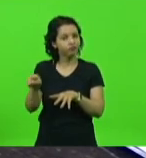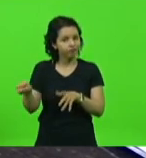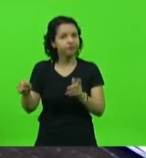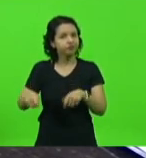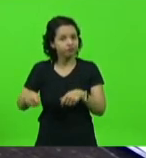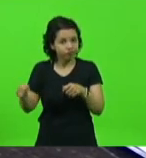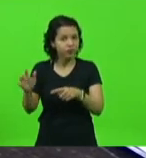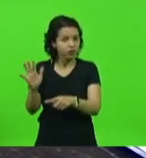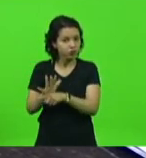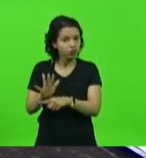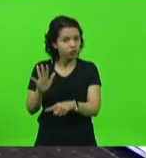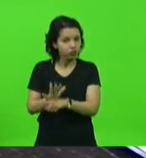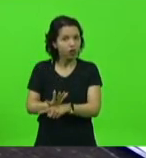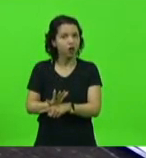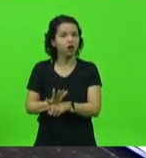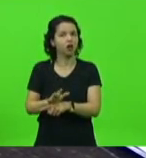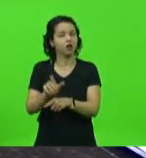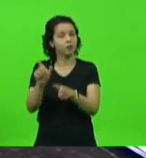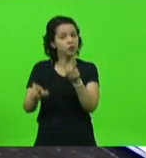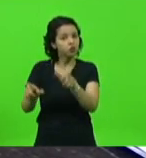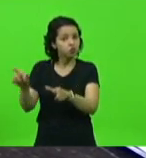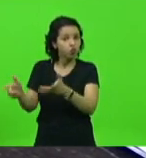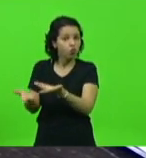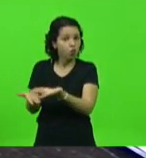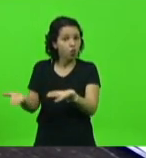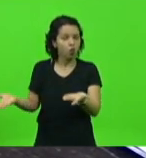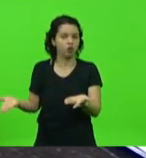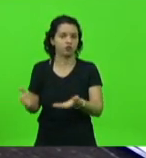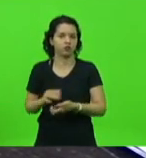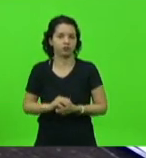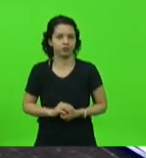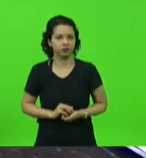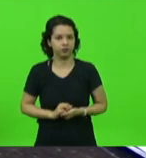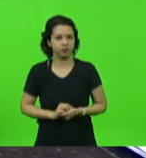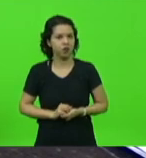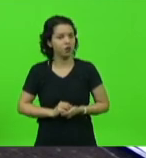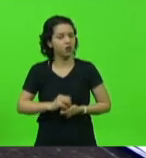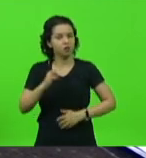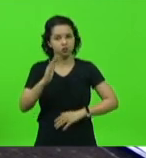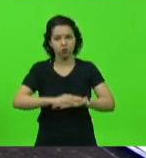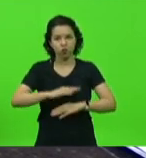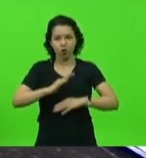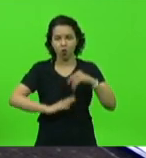esse pessoal, e com a incompetência,